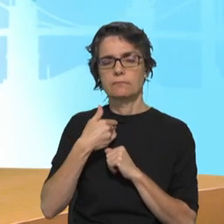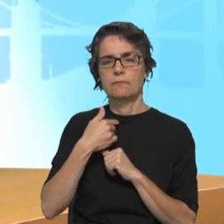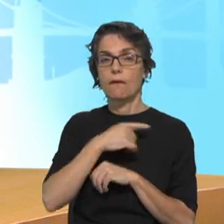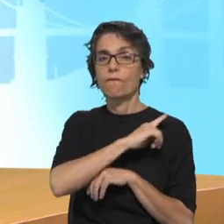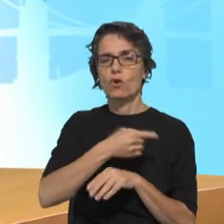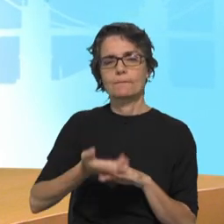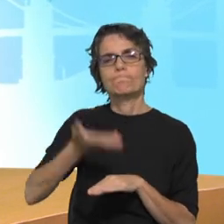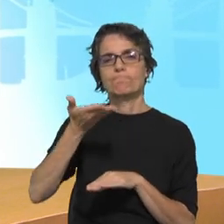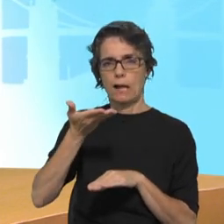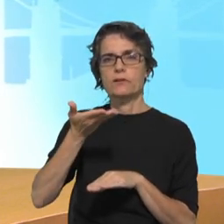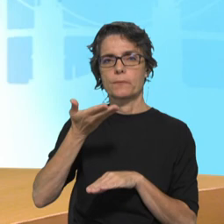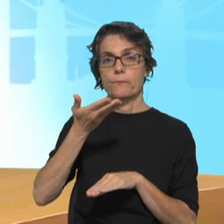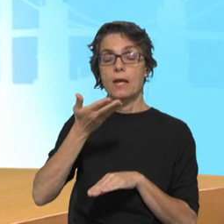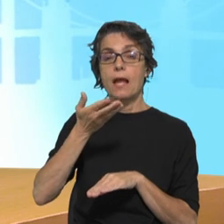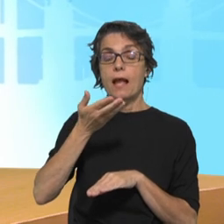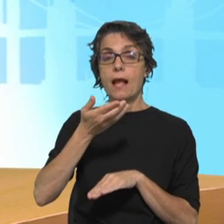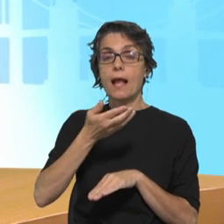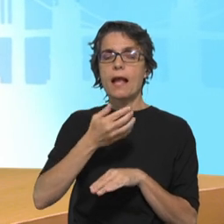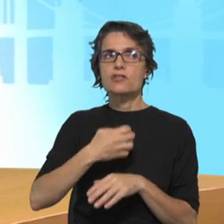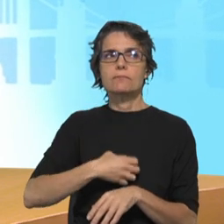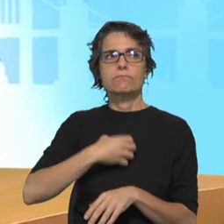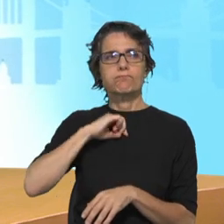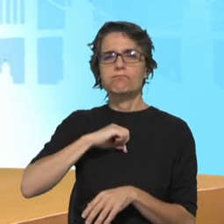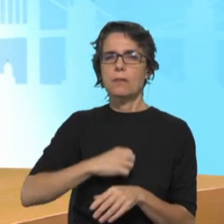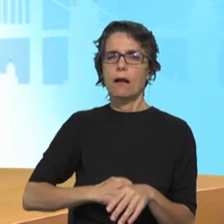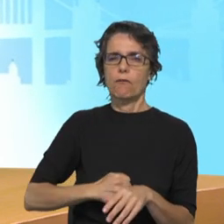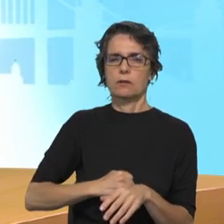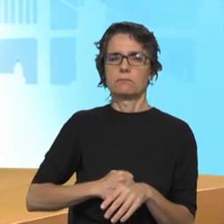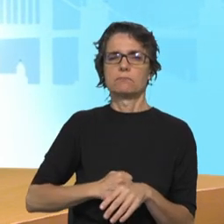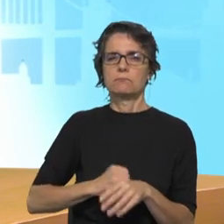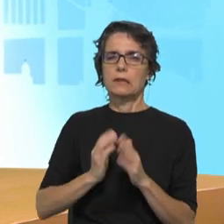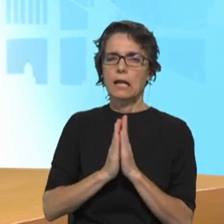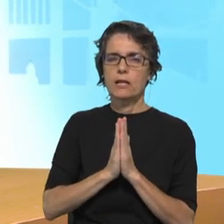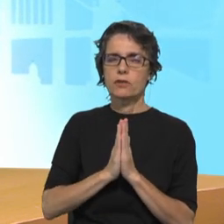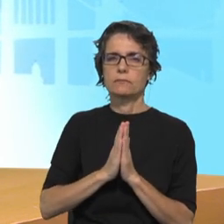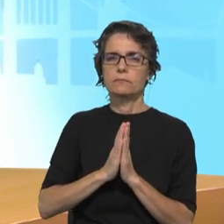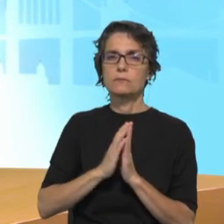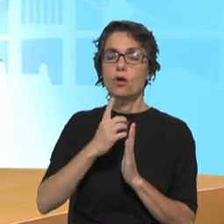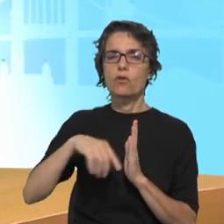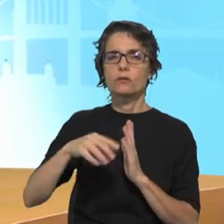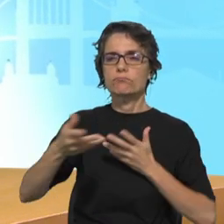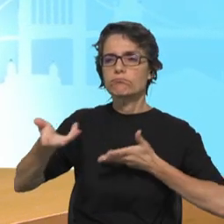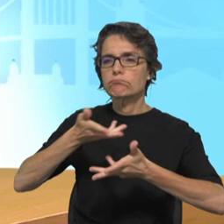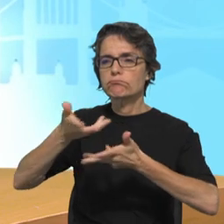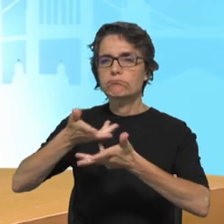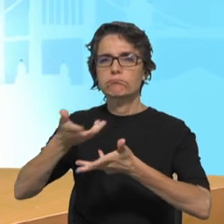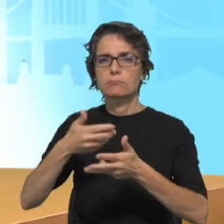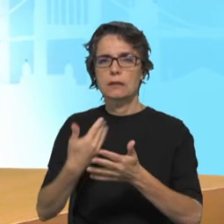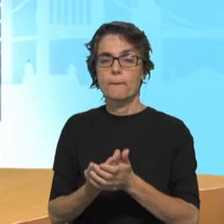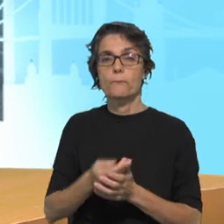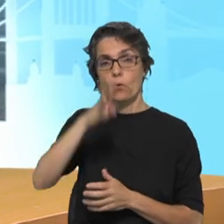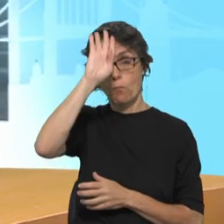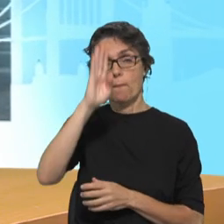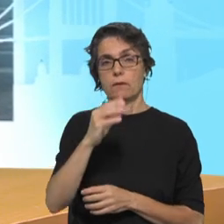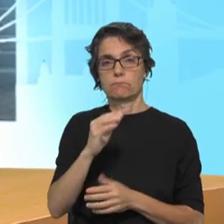pomos no nosso método e que pomos nas nossas relações. O Papa Francisco diz na Fratelitude, e uma coisa